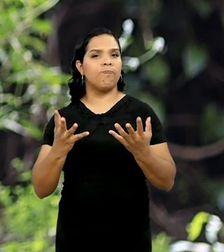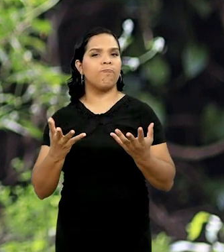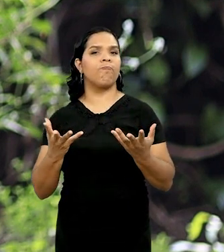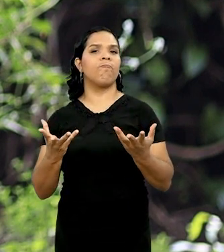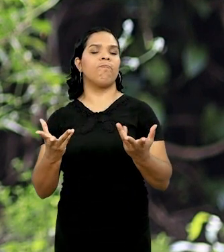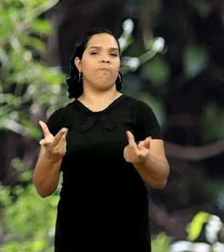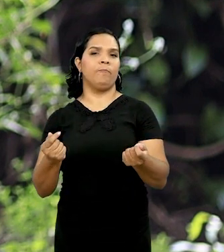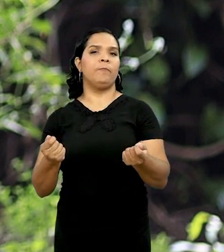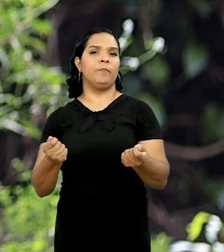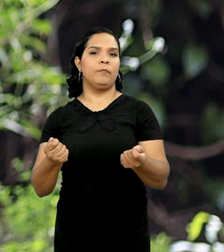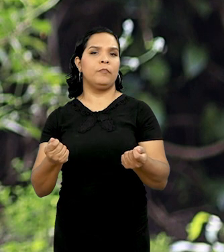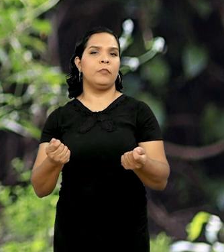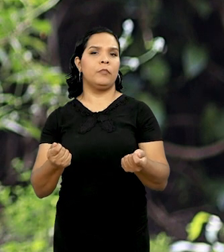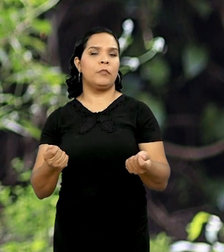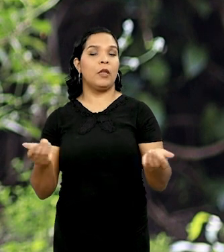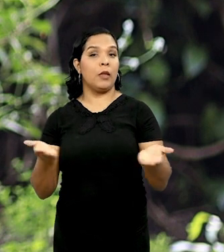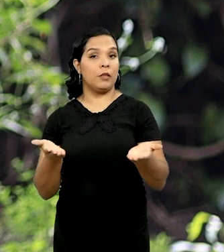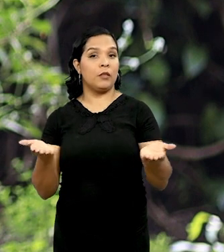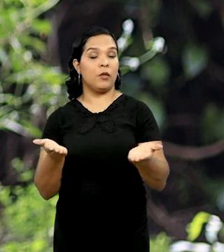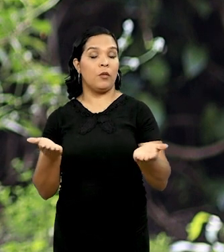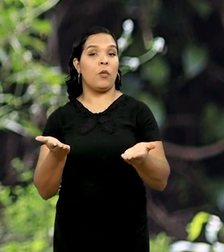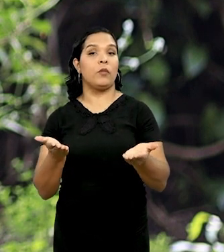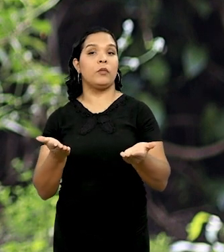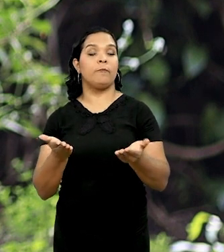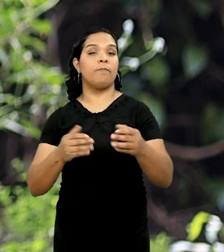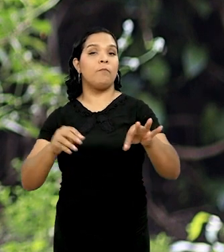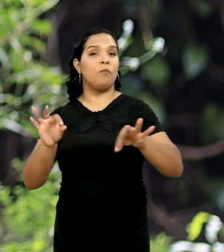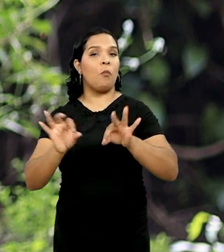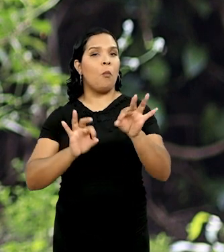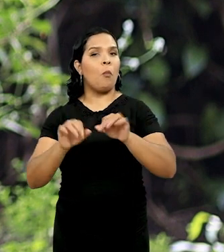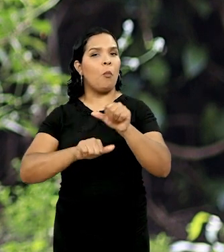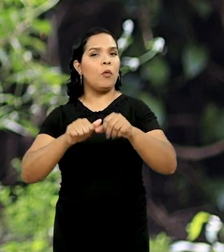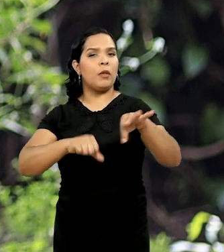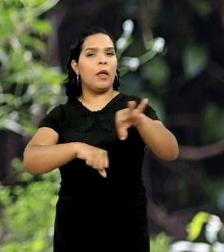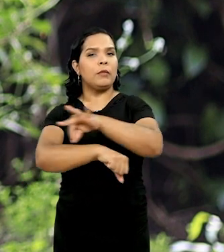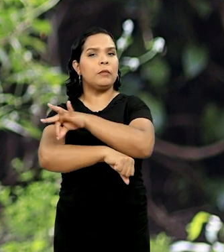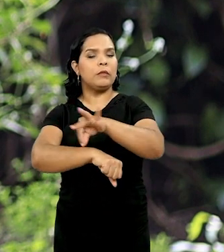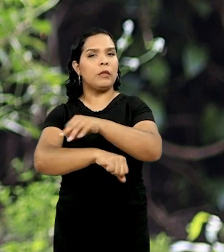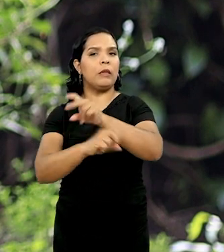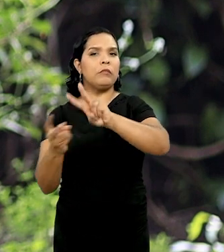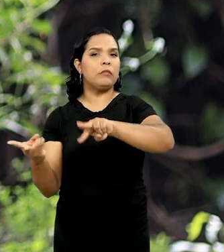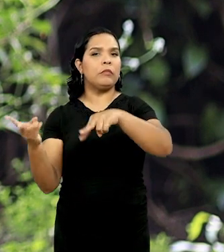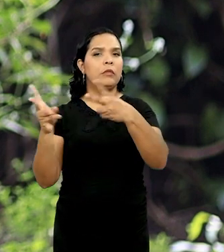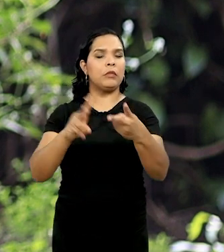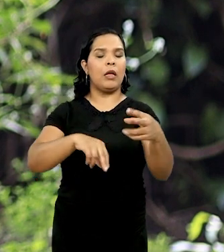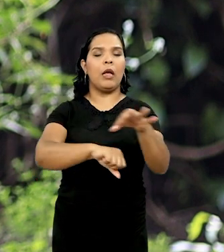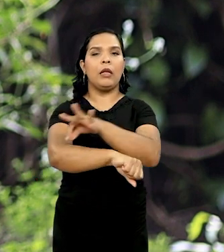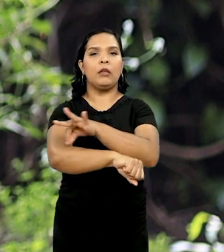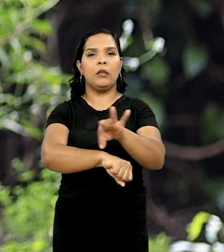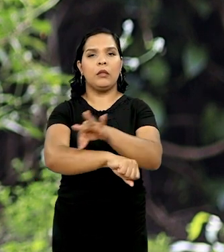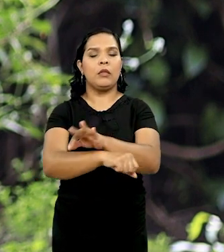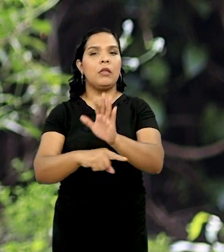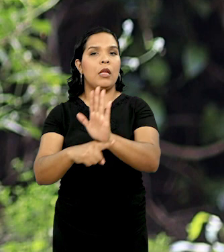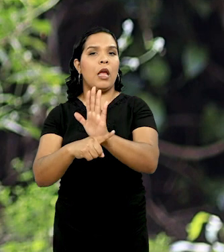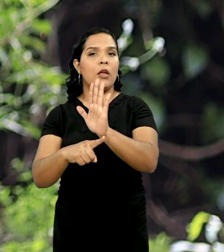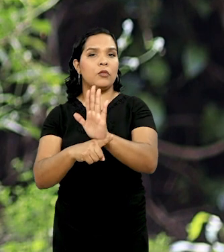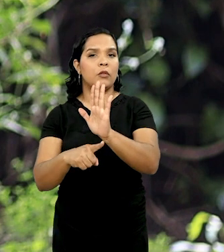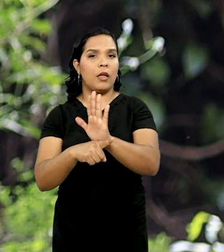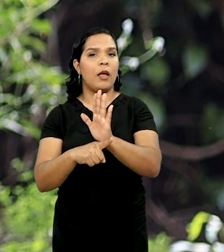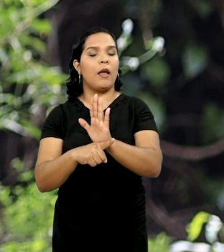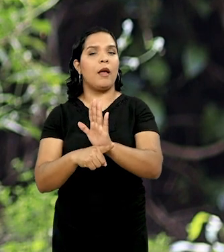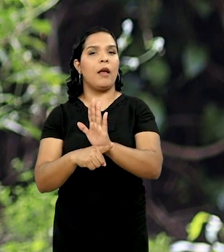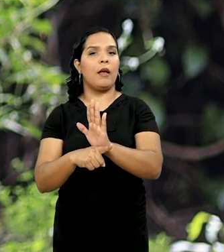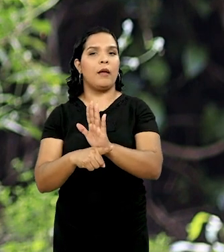que deixou marcas importantes na estética da cidade. Com o objetivo de documentar essa fase de transição arquitetônica e ajudar a